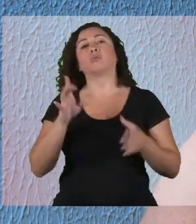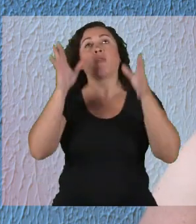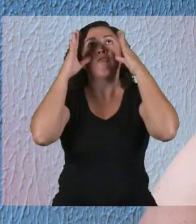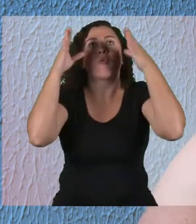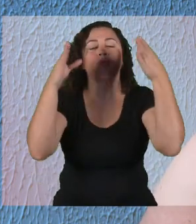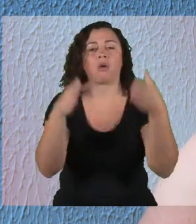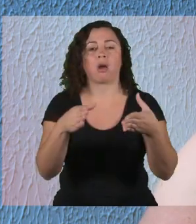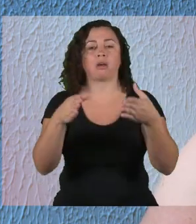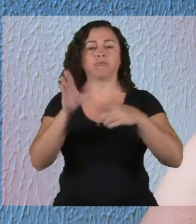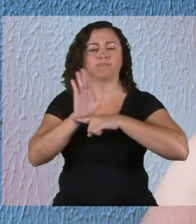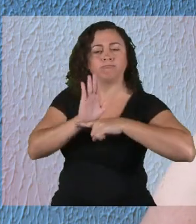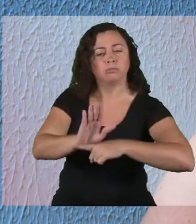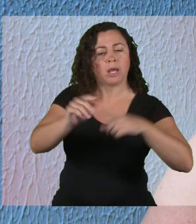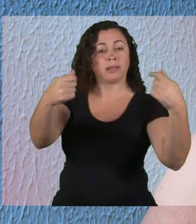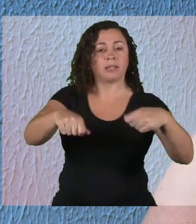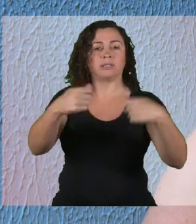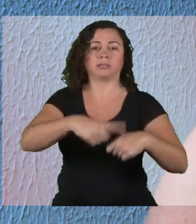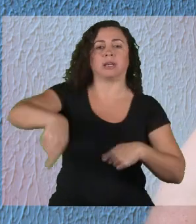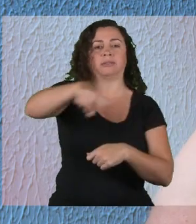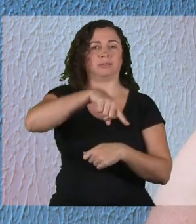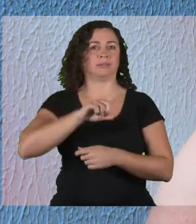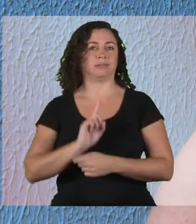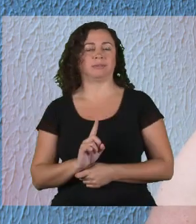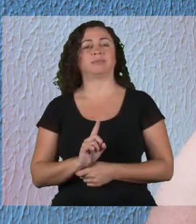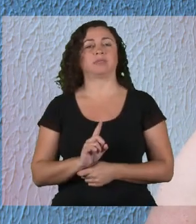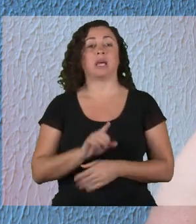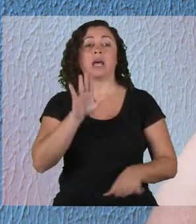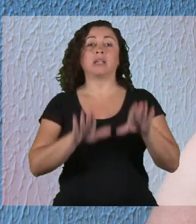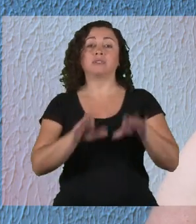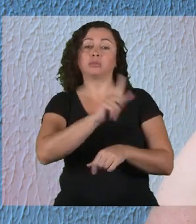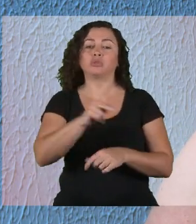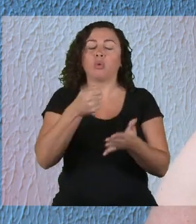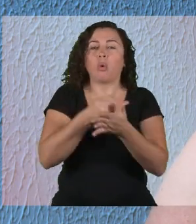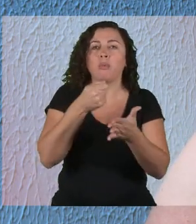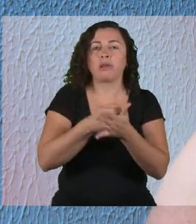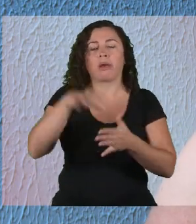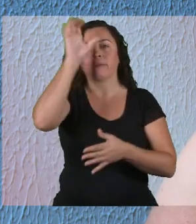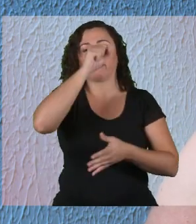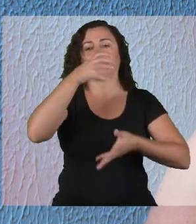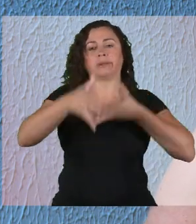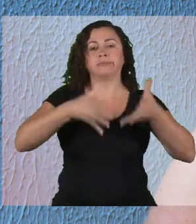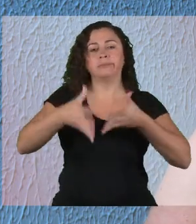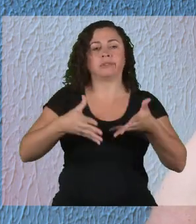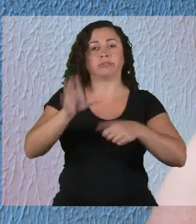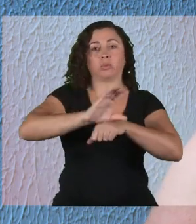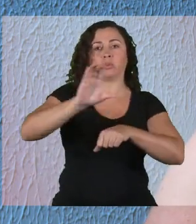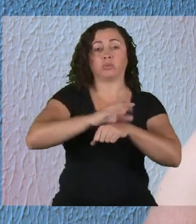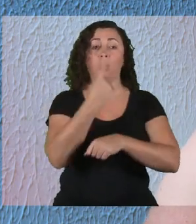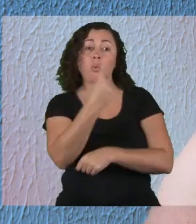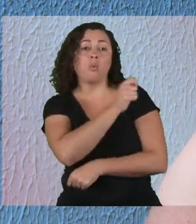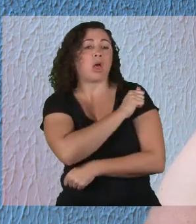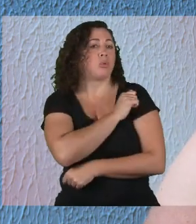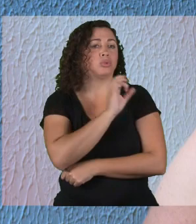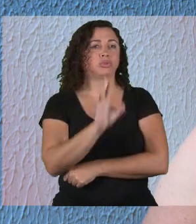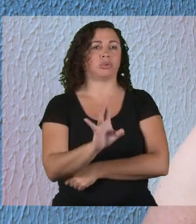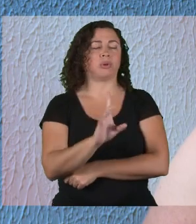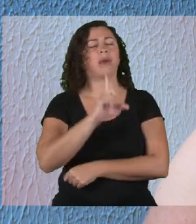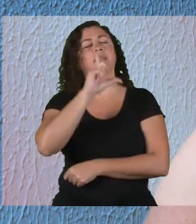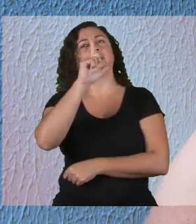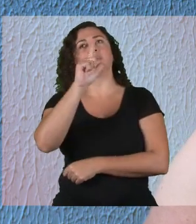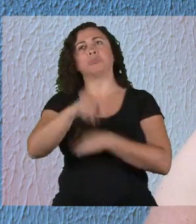mais do que para atender uma demanda local. Veja, muitas vezes, os professores são obrigados a fazer esses cursos. Eles têm um aluno surdo.